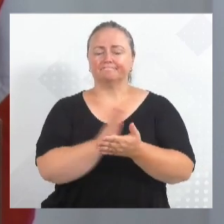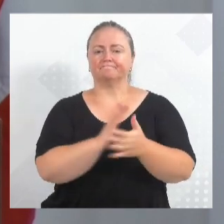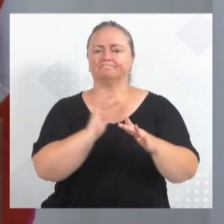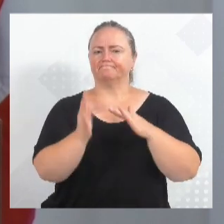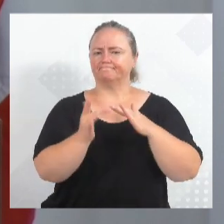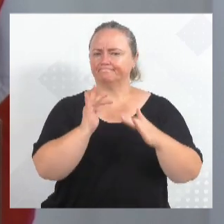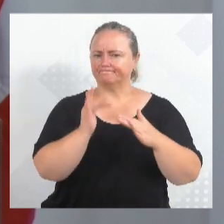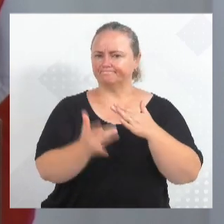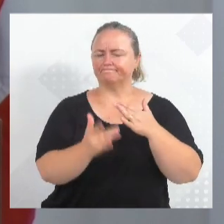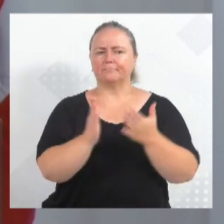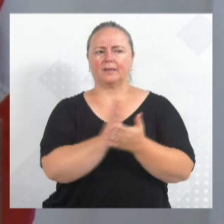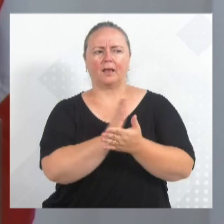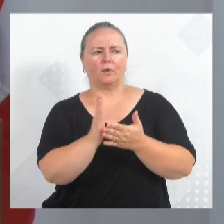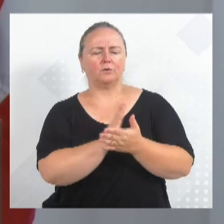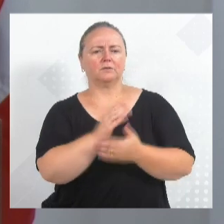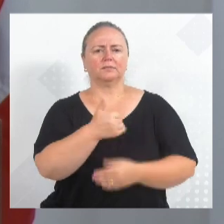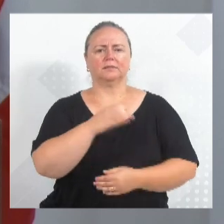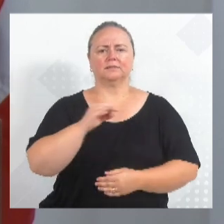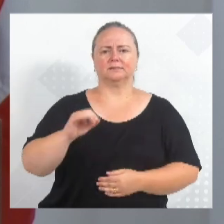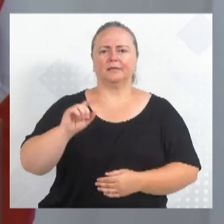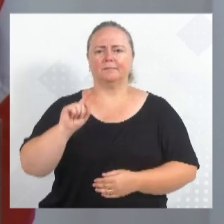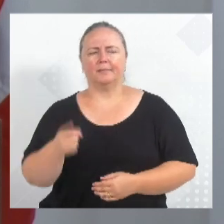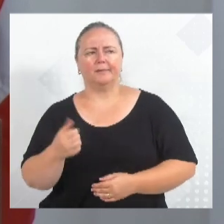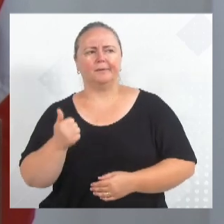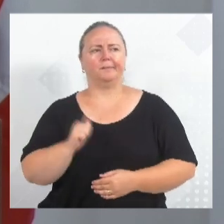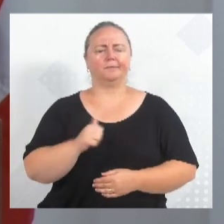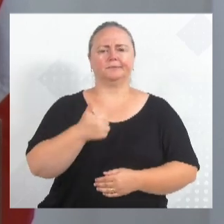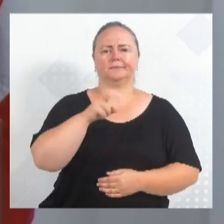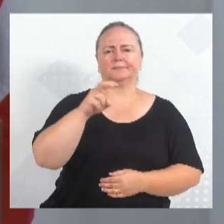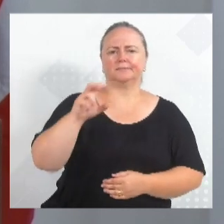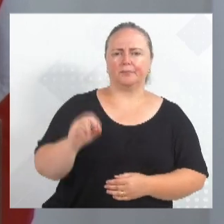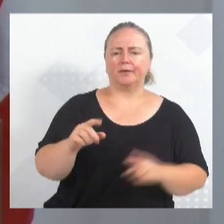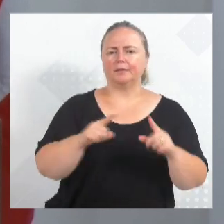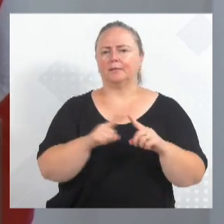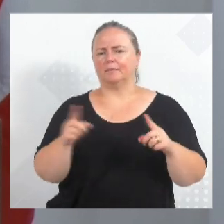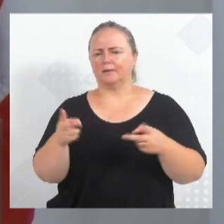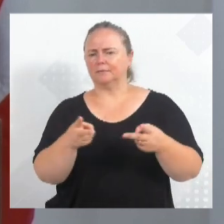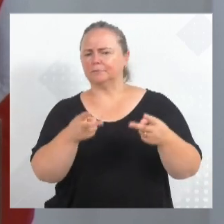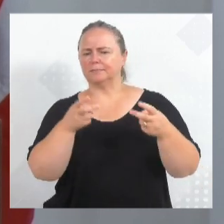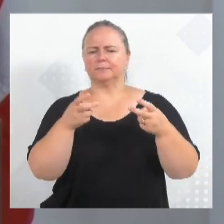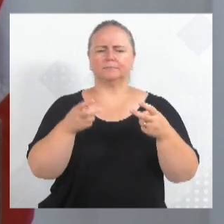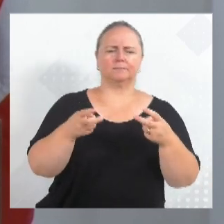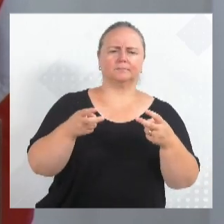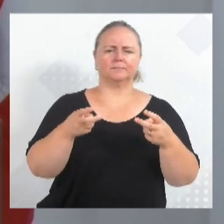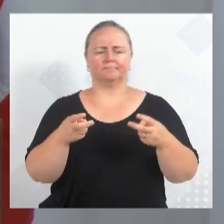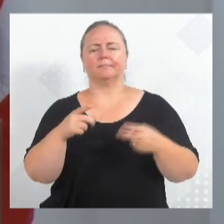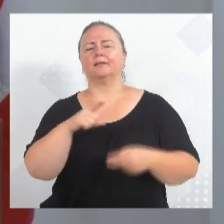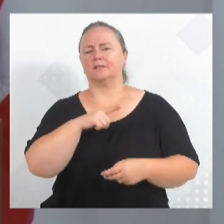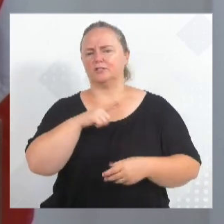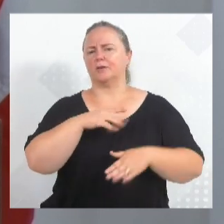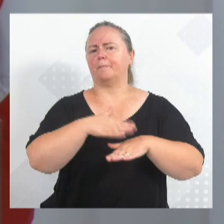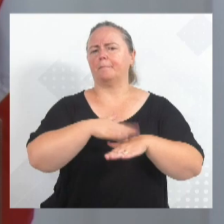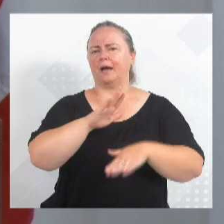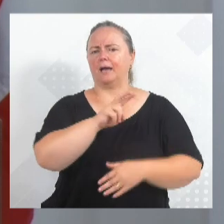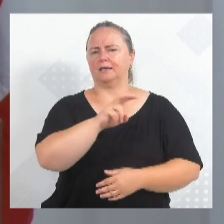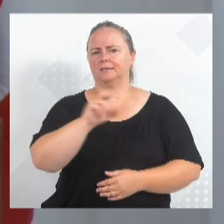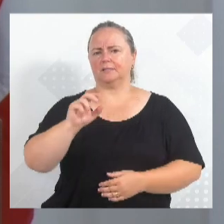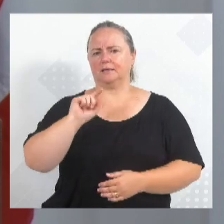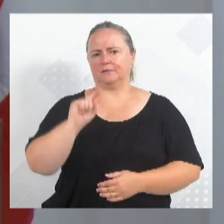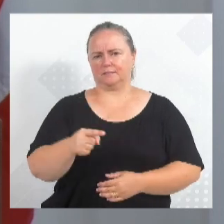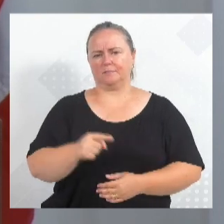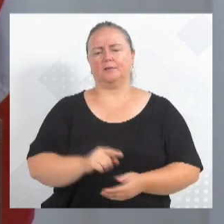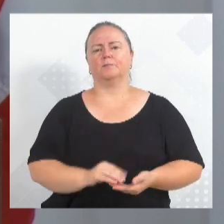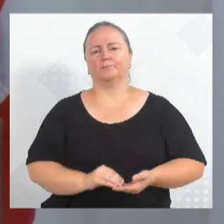falam em 100 mil, 150, mas deu para perceber perfeitamente que ali tinha mais de 500 mil pessoas.